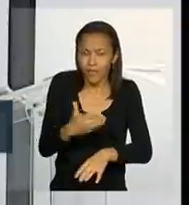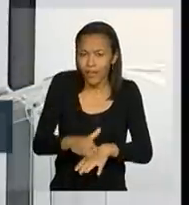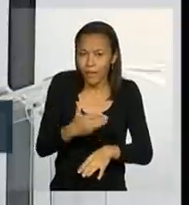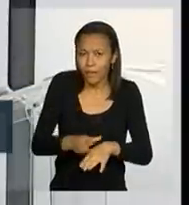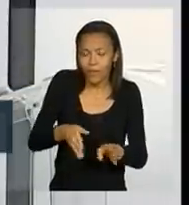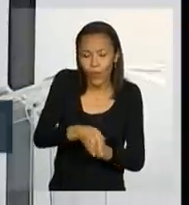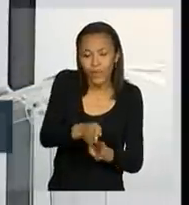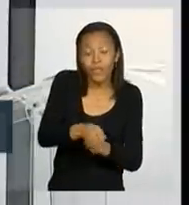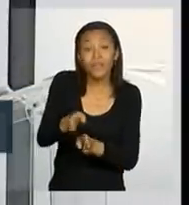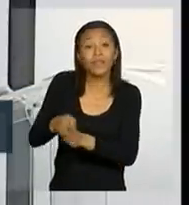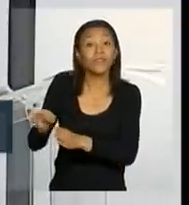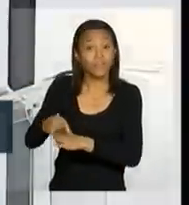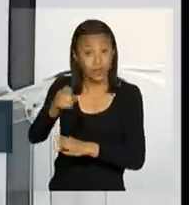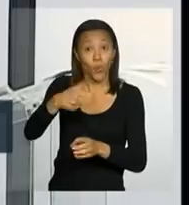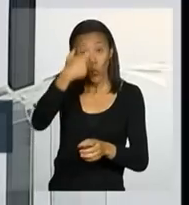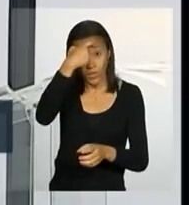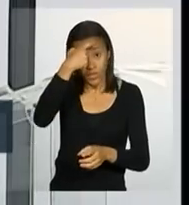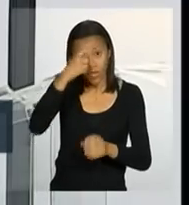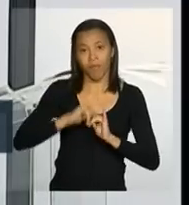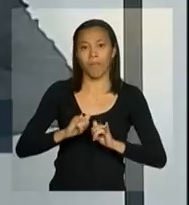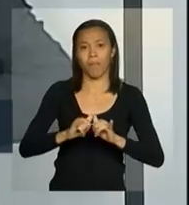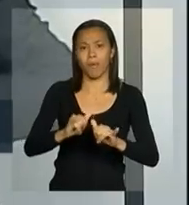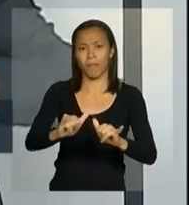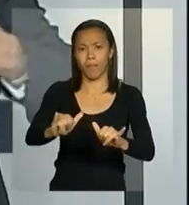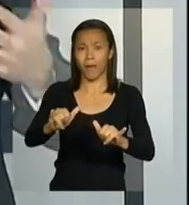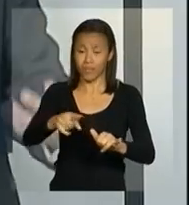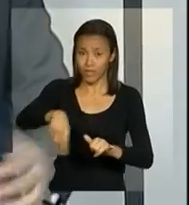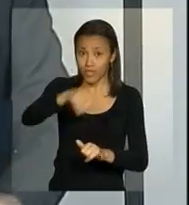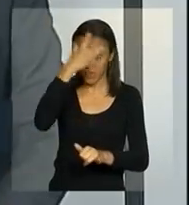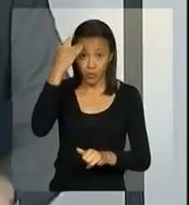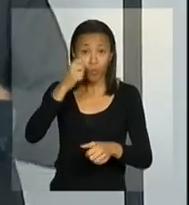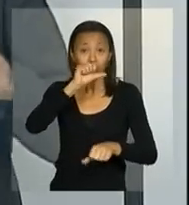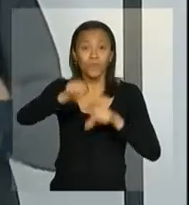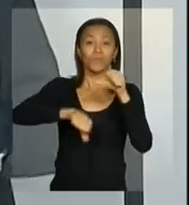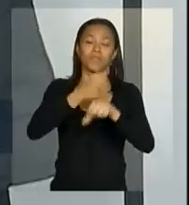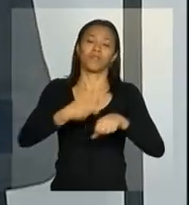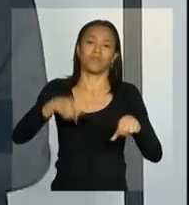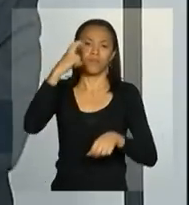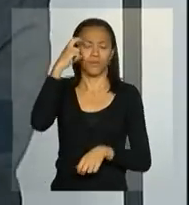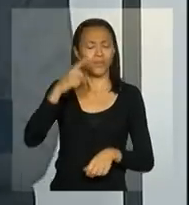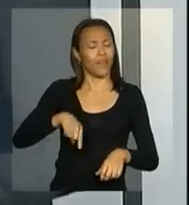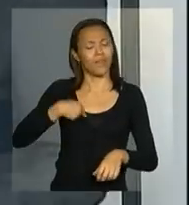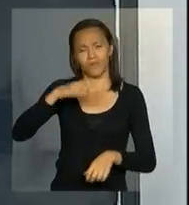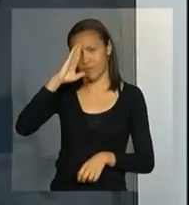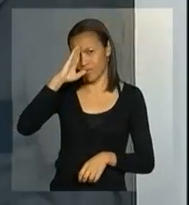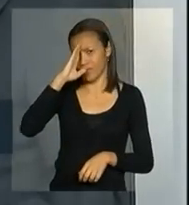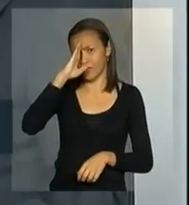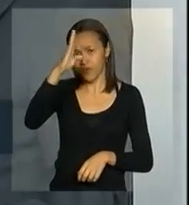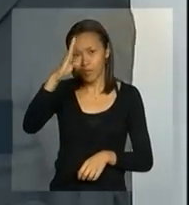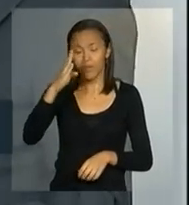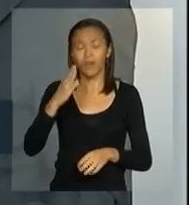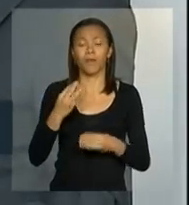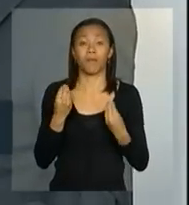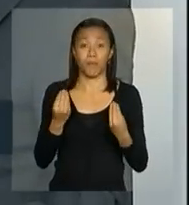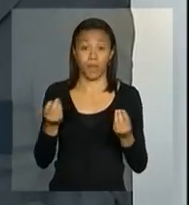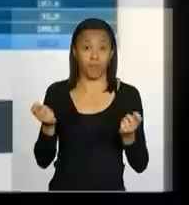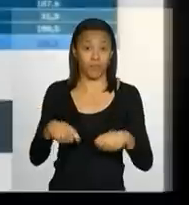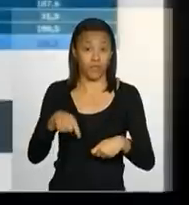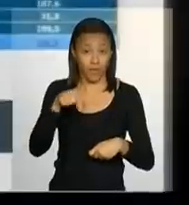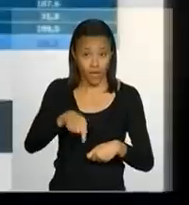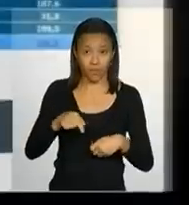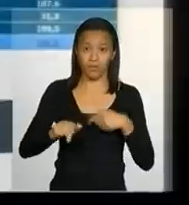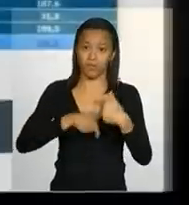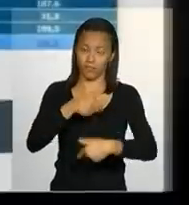das pessoas, à conscientização, essa mudança de cultura, isso é fundamental para que esse trabalho,